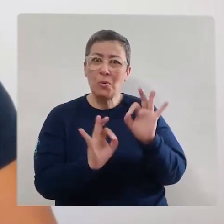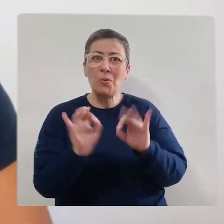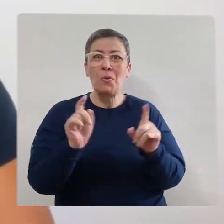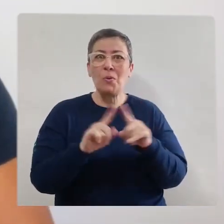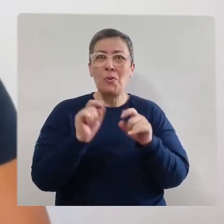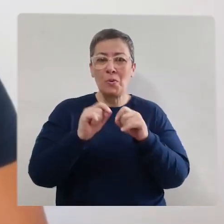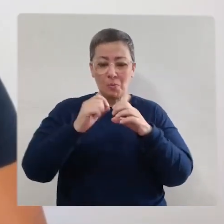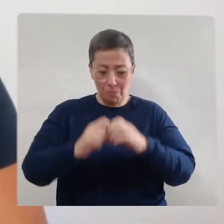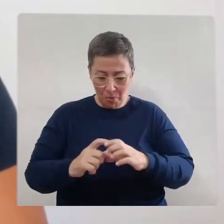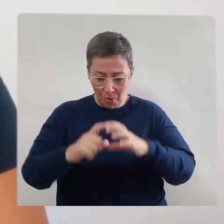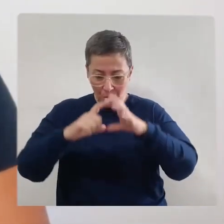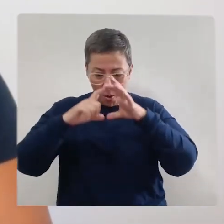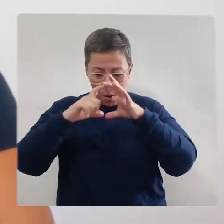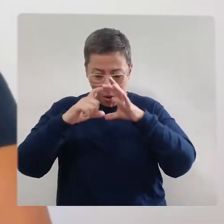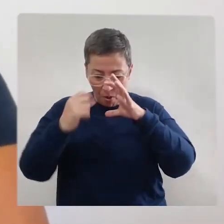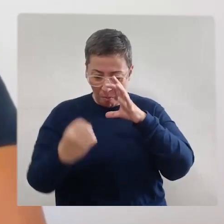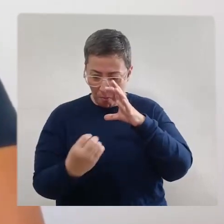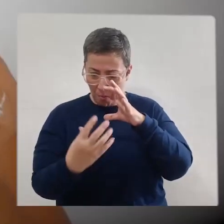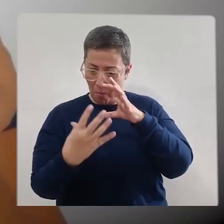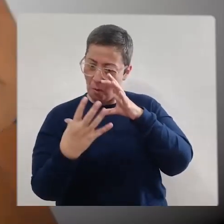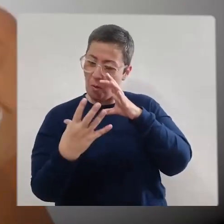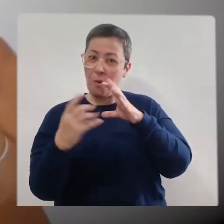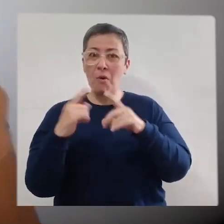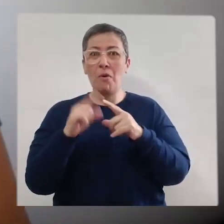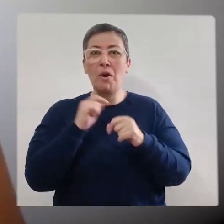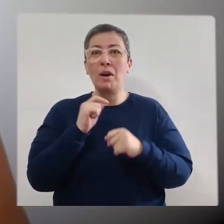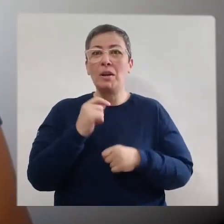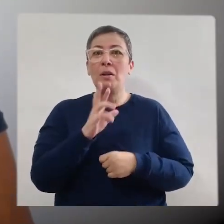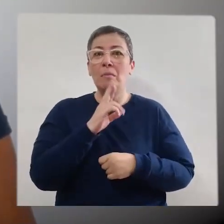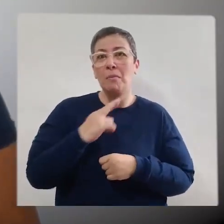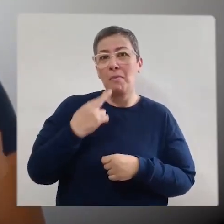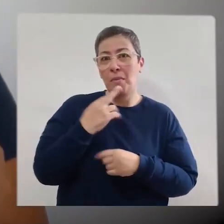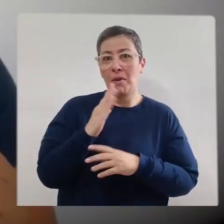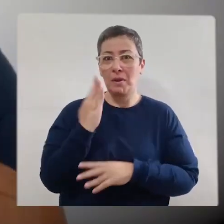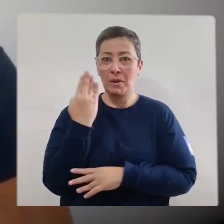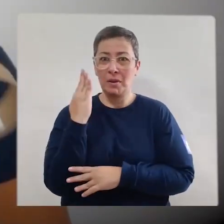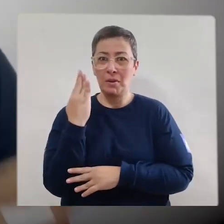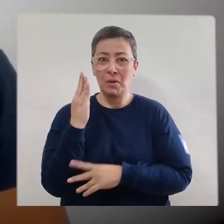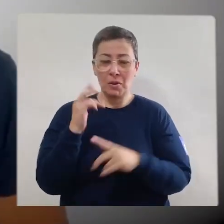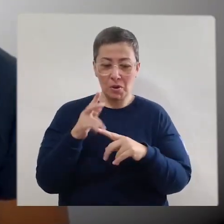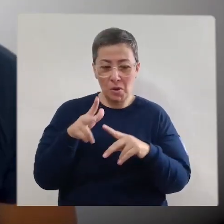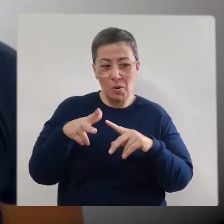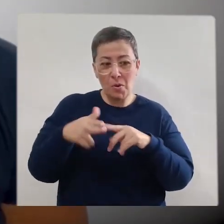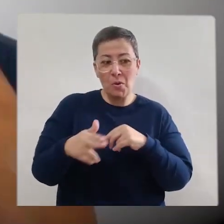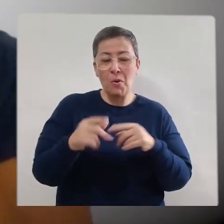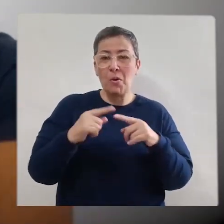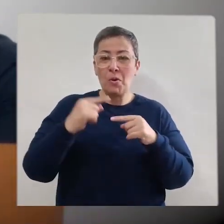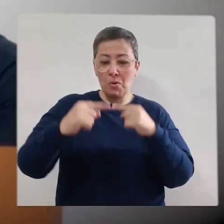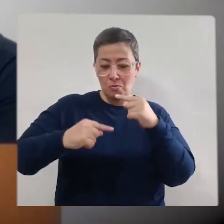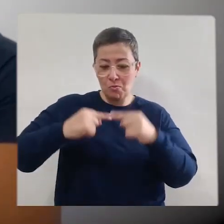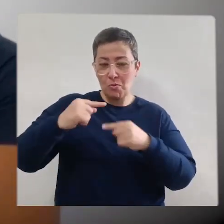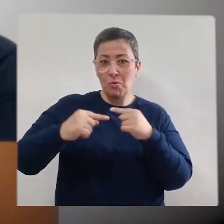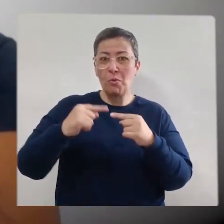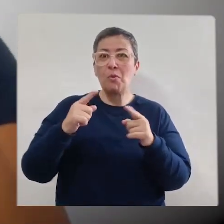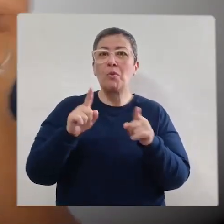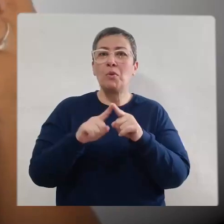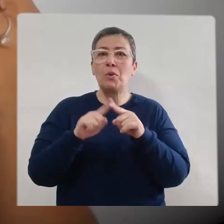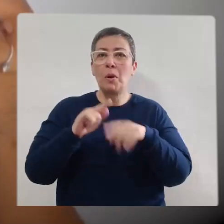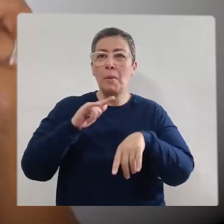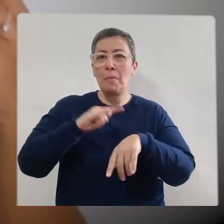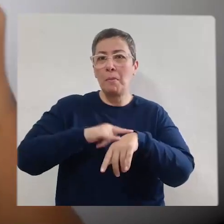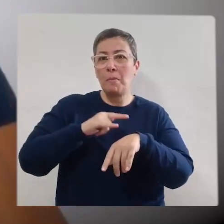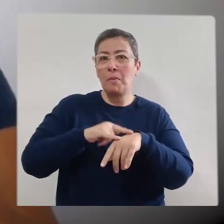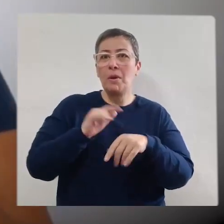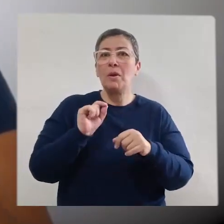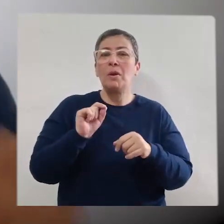uma lupa. Eu peguei um palito de sorvete, eu cortei esse rolinho aqui de